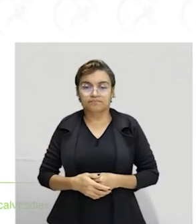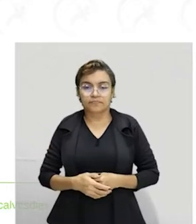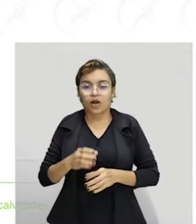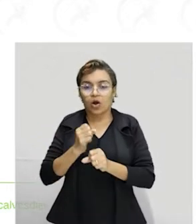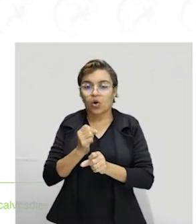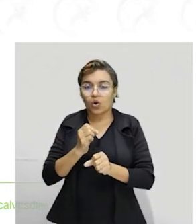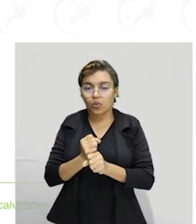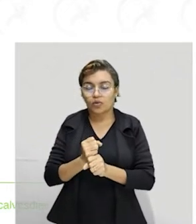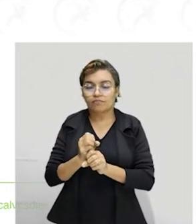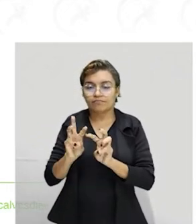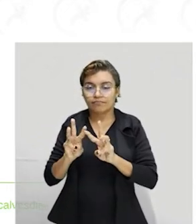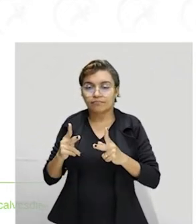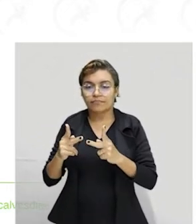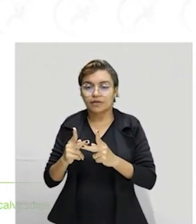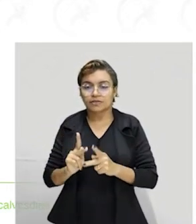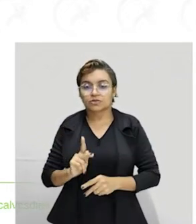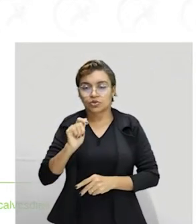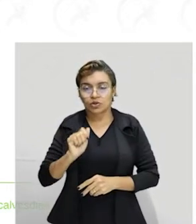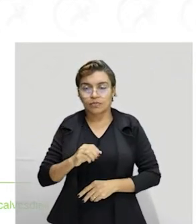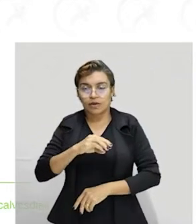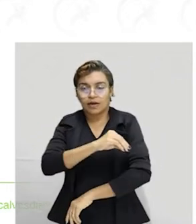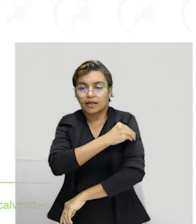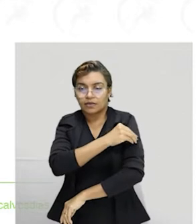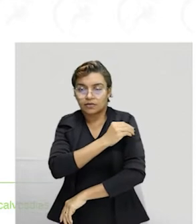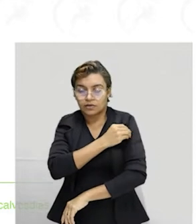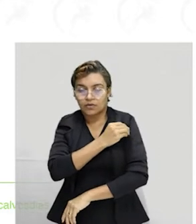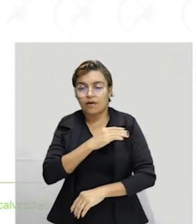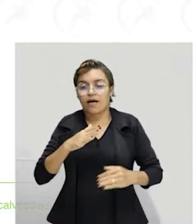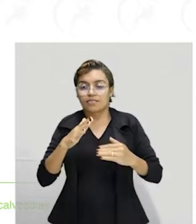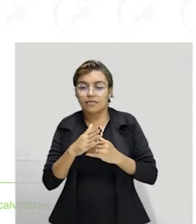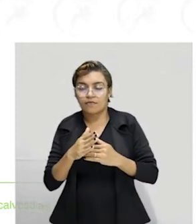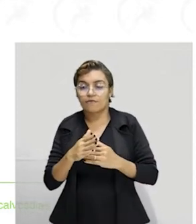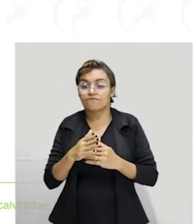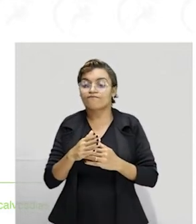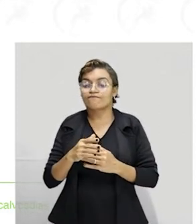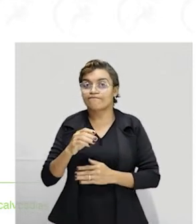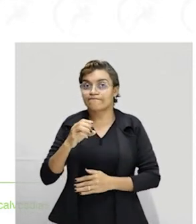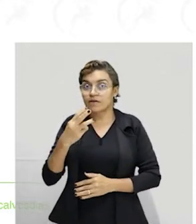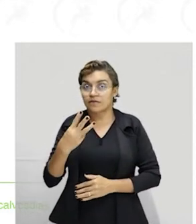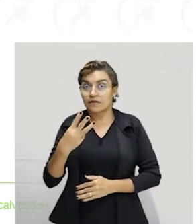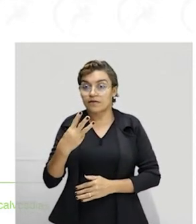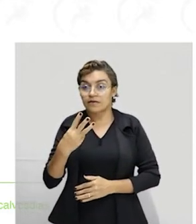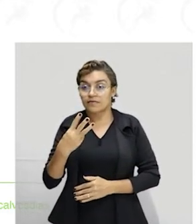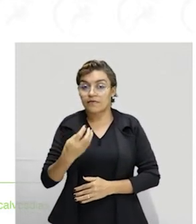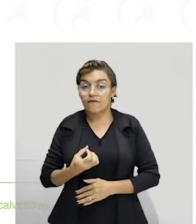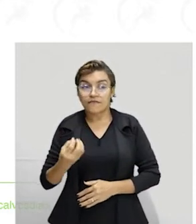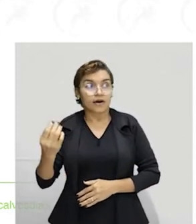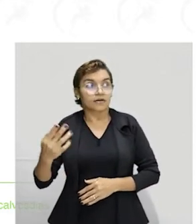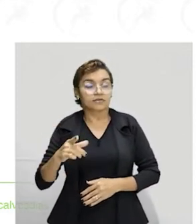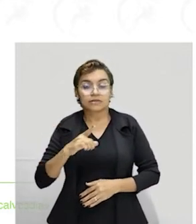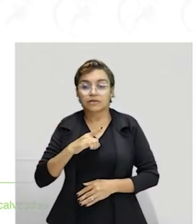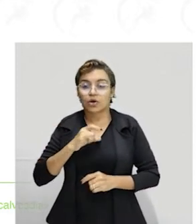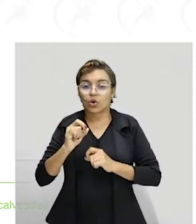produto etanol ao final das três viagens. Então veja, ele deu lá, né, a densidade